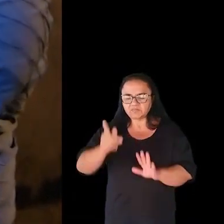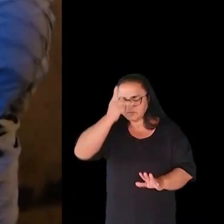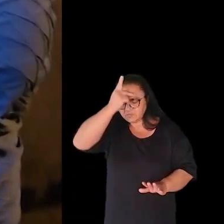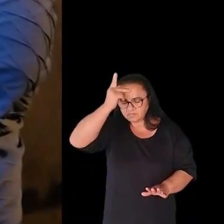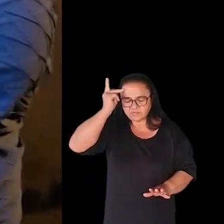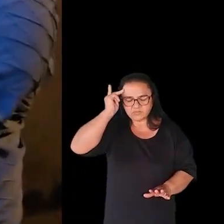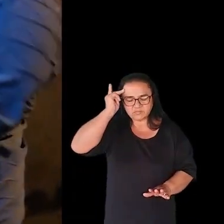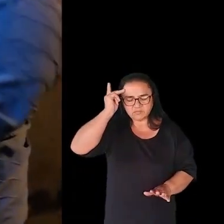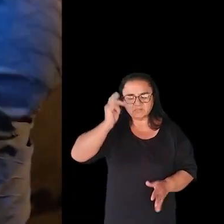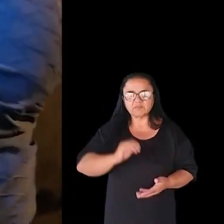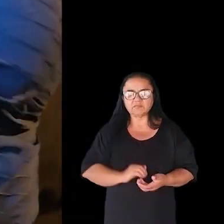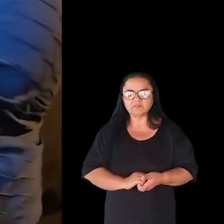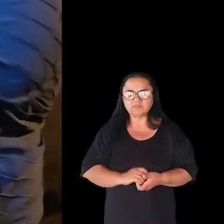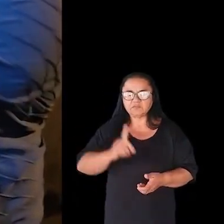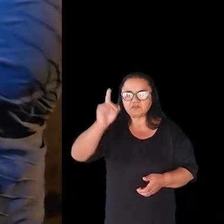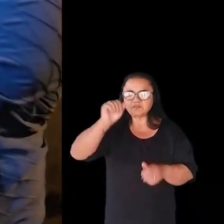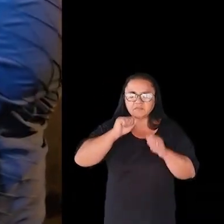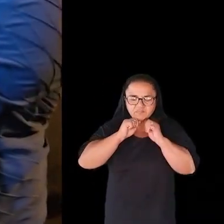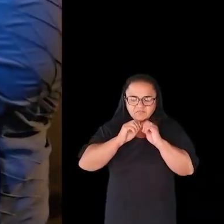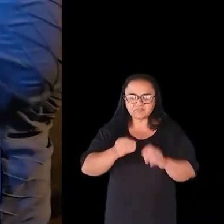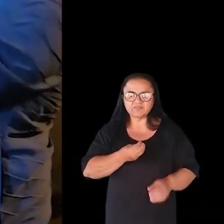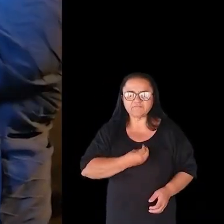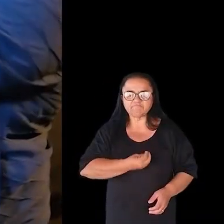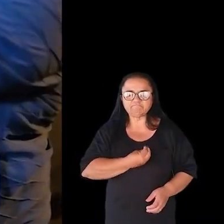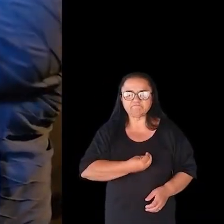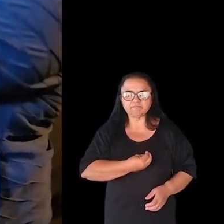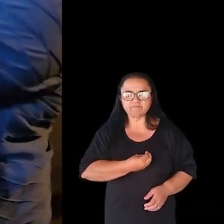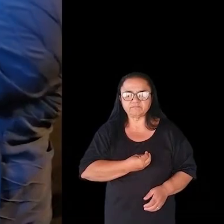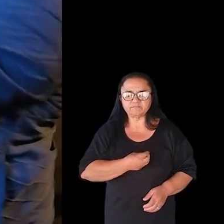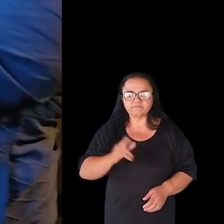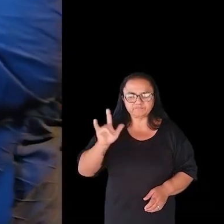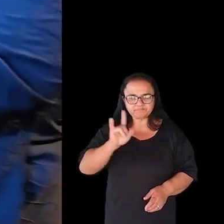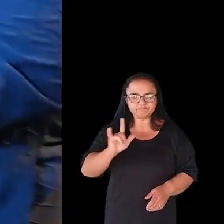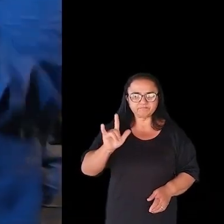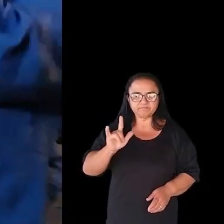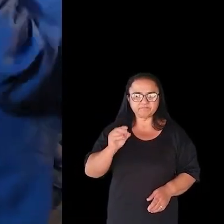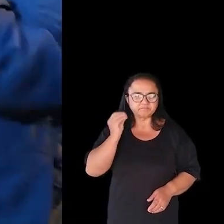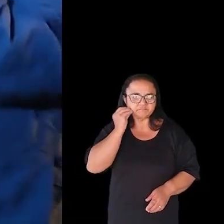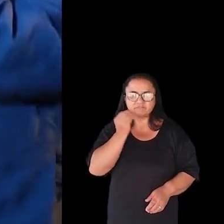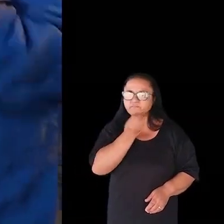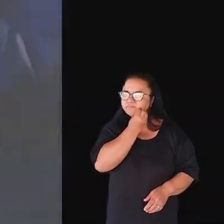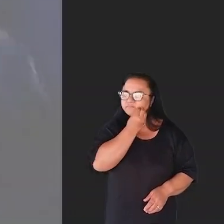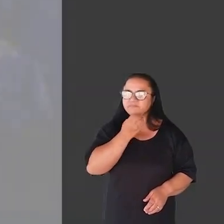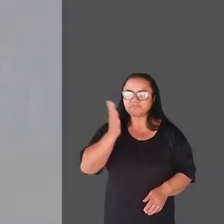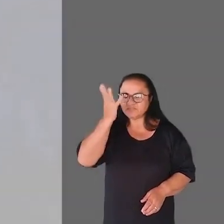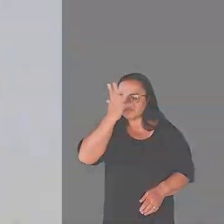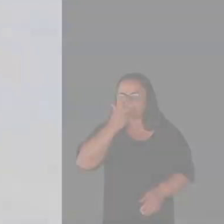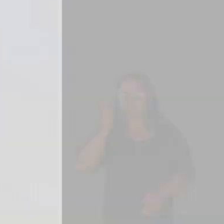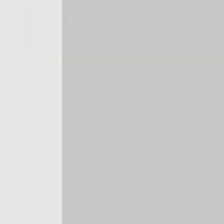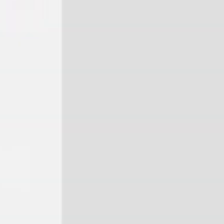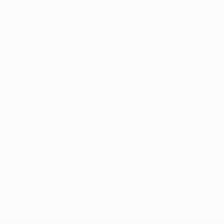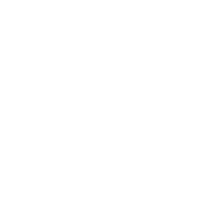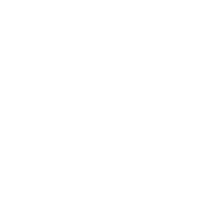vamos cuidar das pessoas. É que o Deus te abençoe nessa jornada. Te amo, tá? Beijo. Beijo.